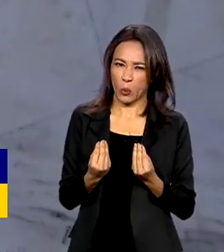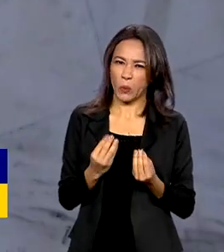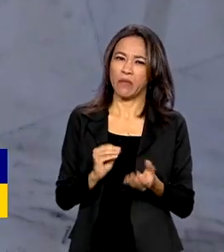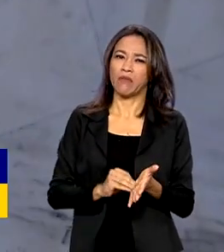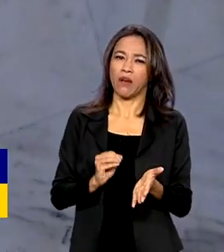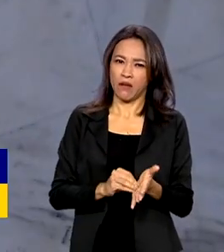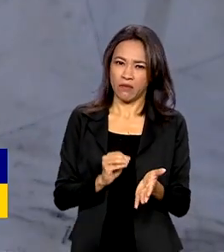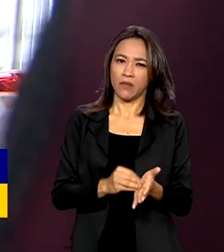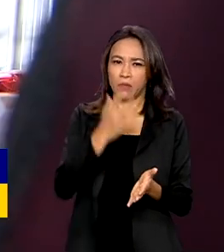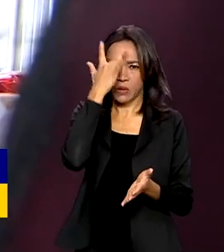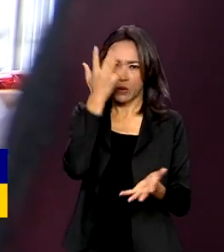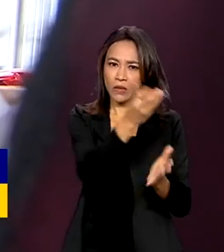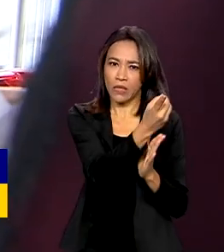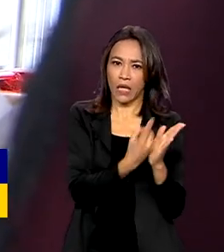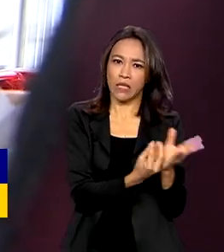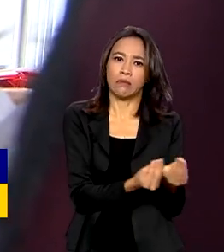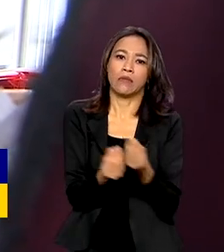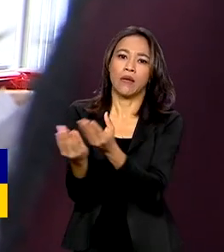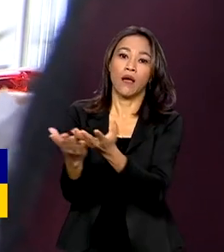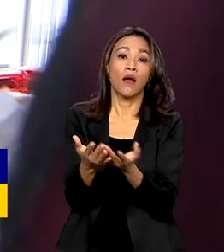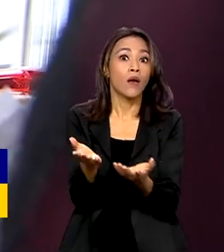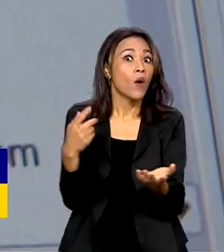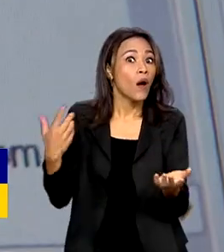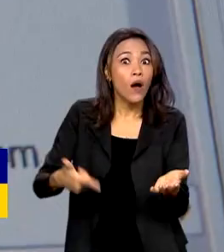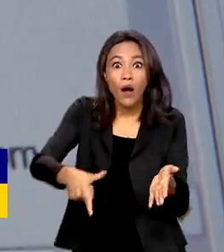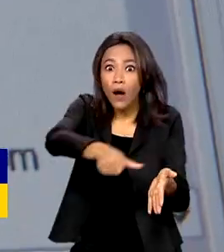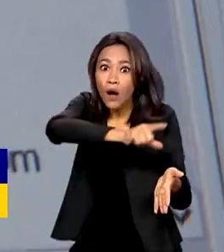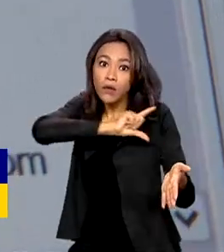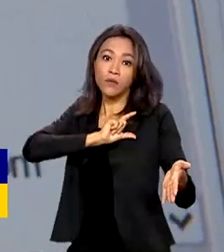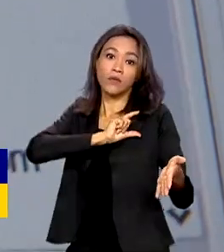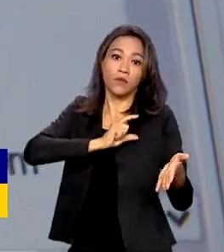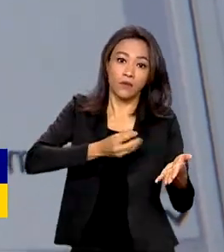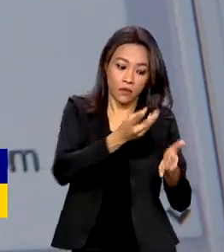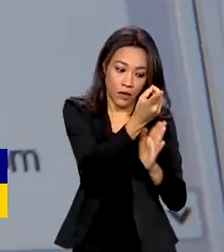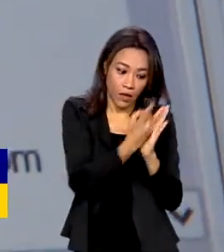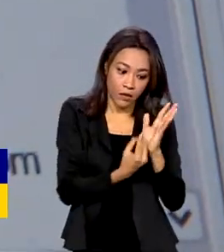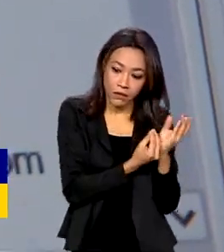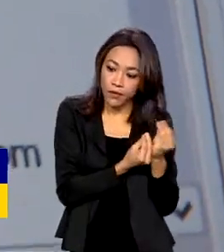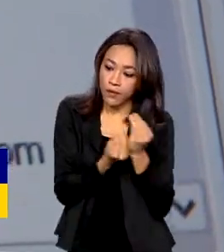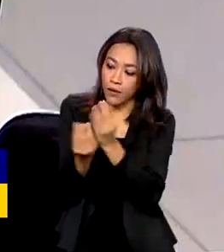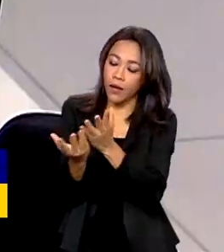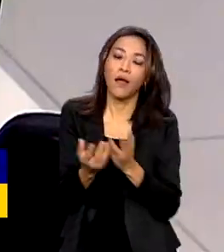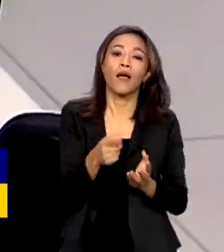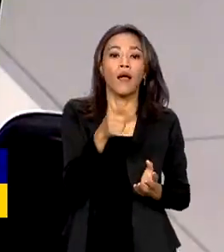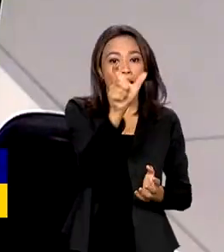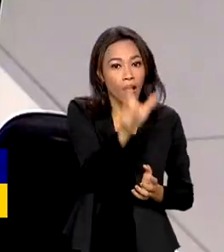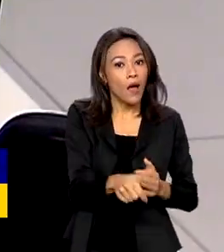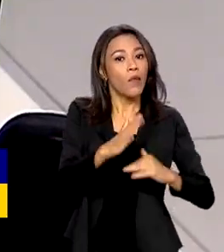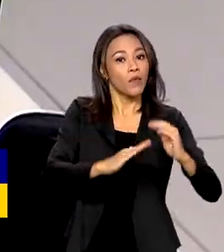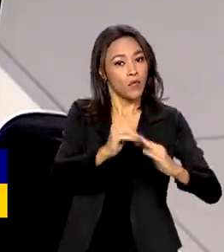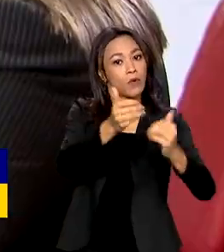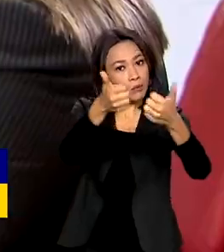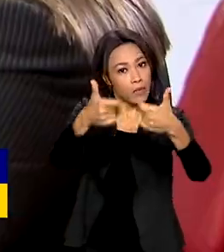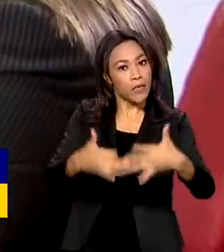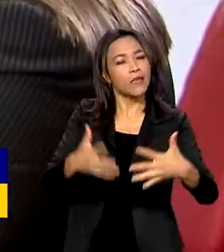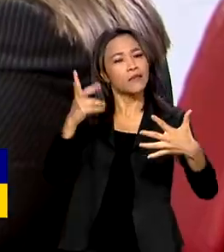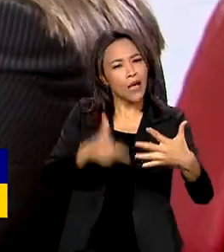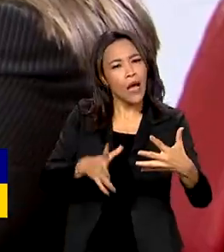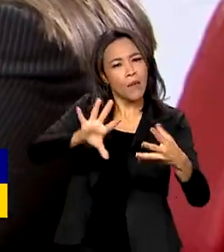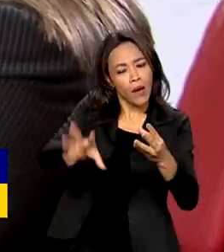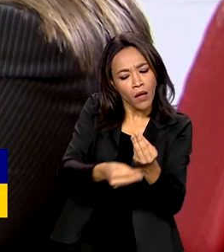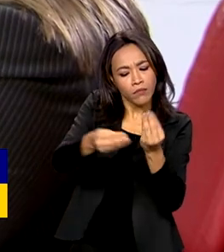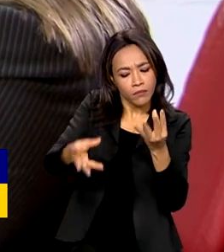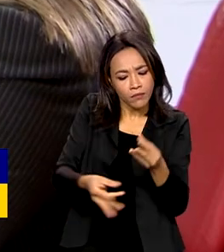nesta reta final é enviar o quanto antes a declaração. Ela lembra que é possível retificar e adicionar algumas